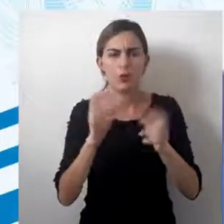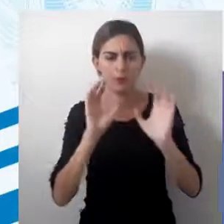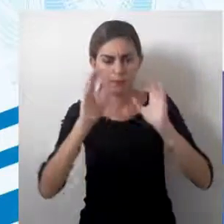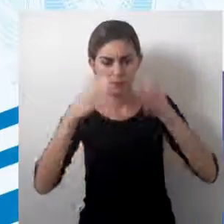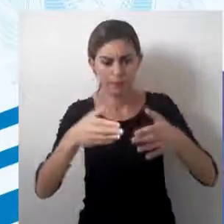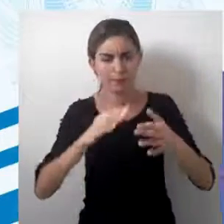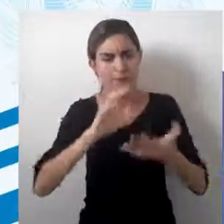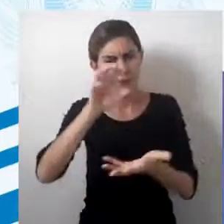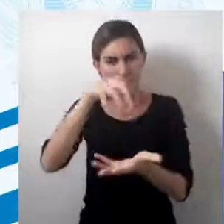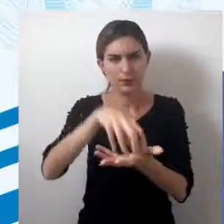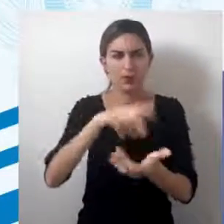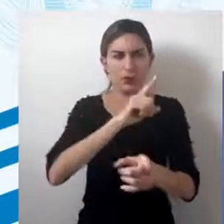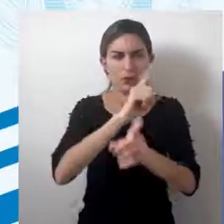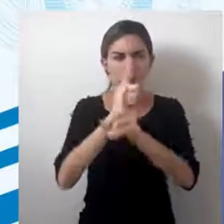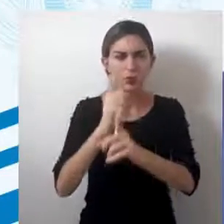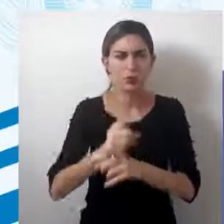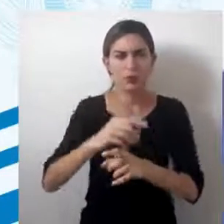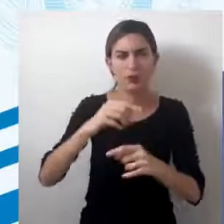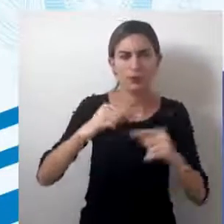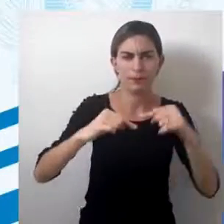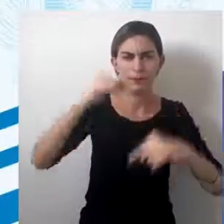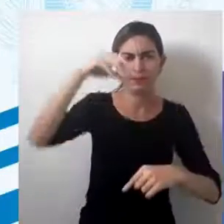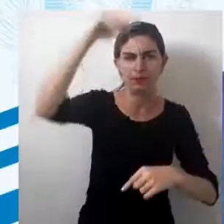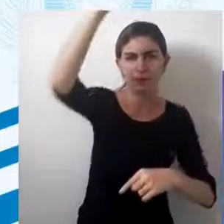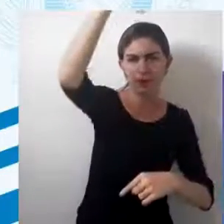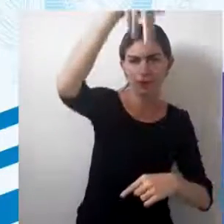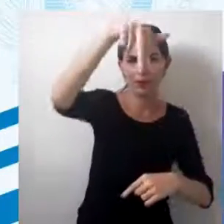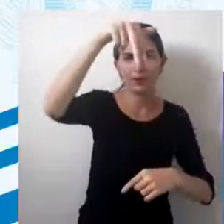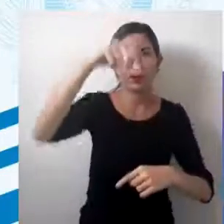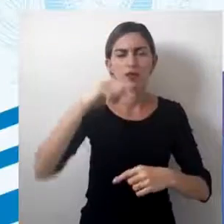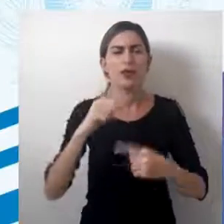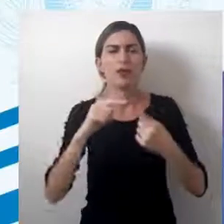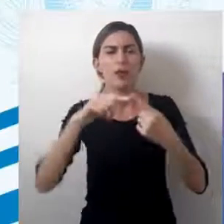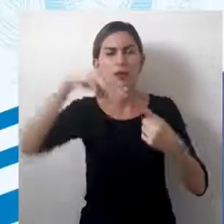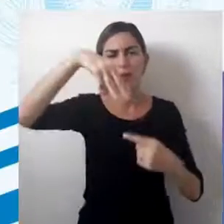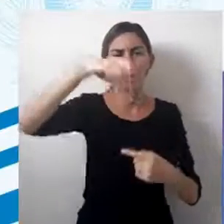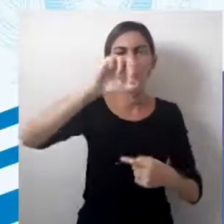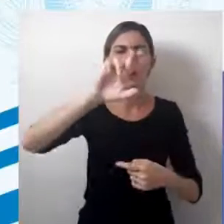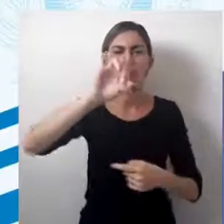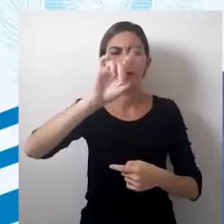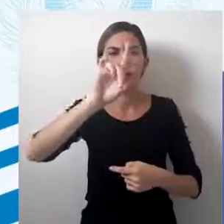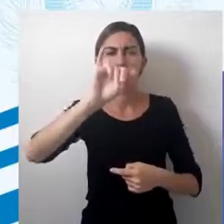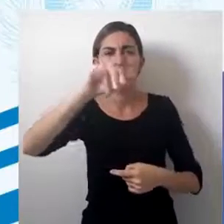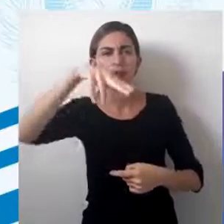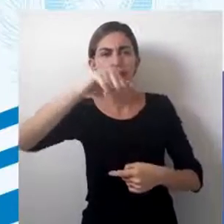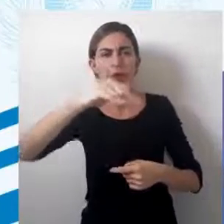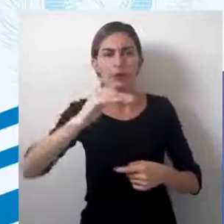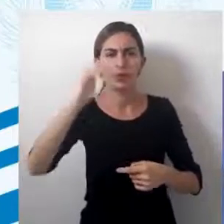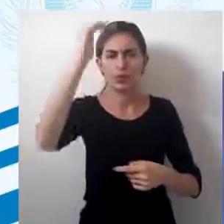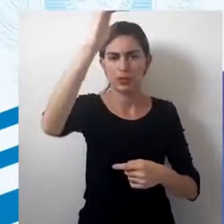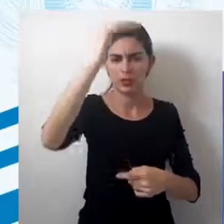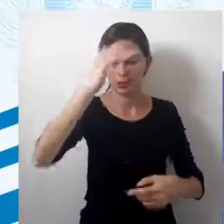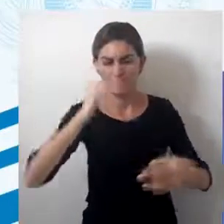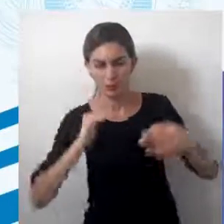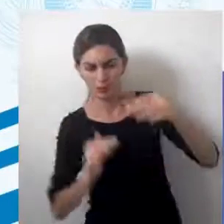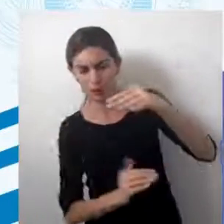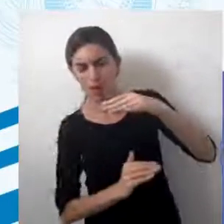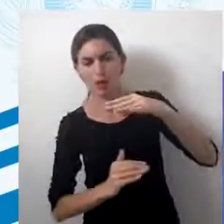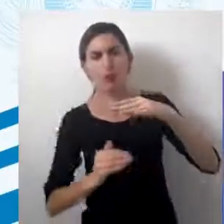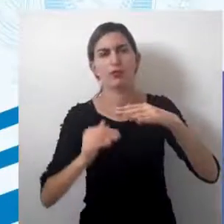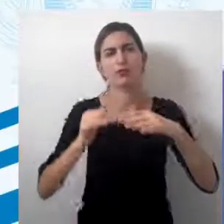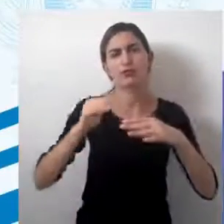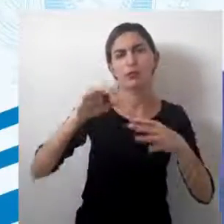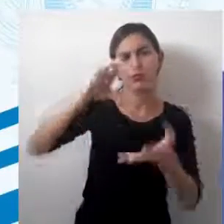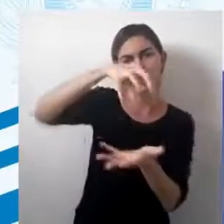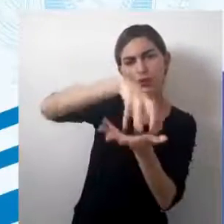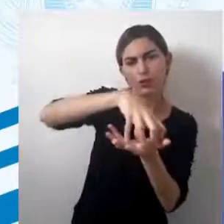radioconcêntrico, não é? Ela tem, os meridianos eles são radiais, eles são radiais em relação ao